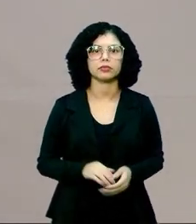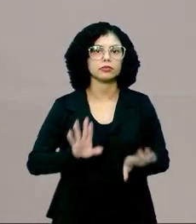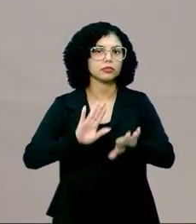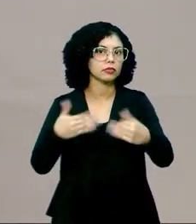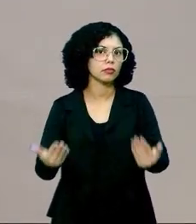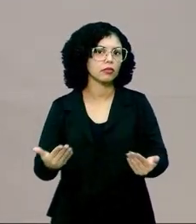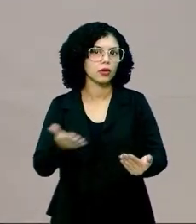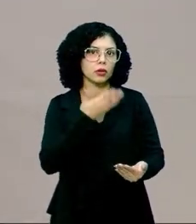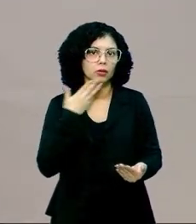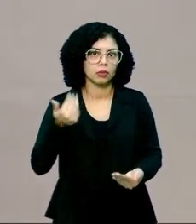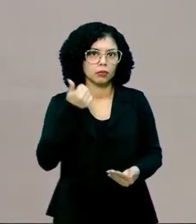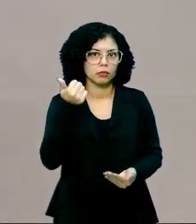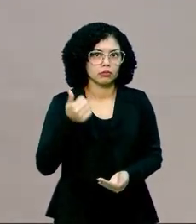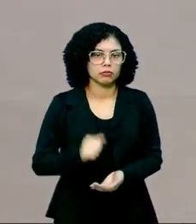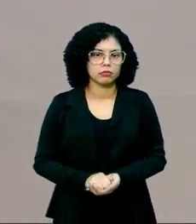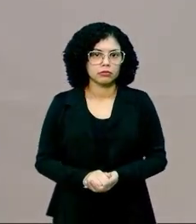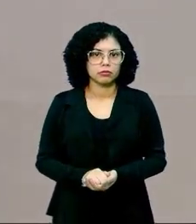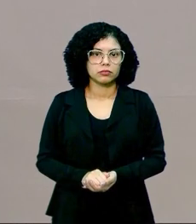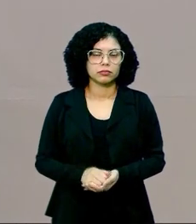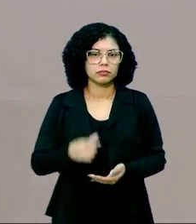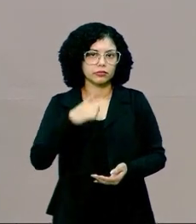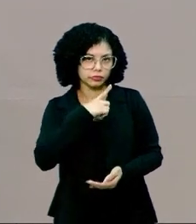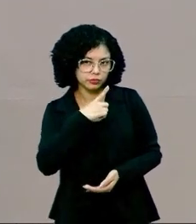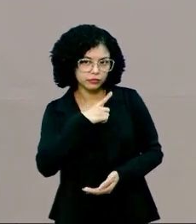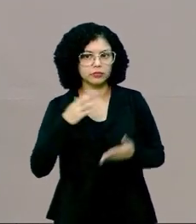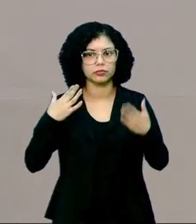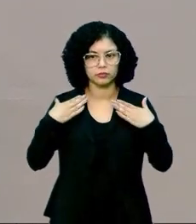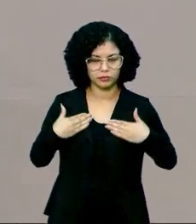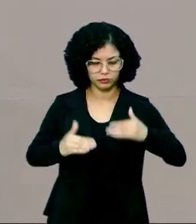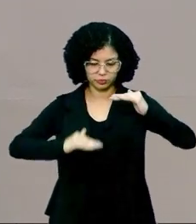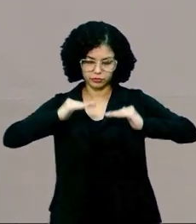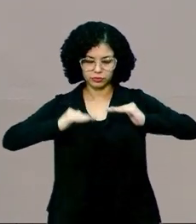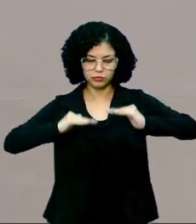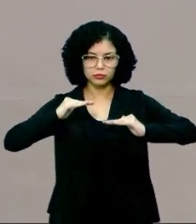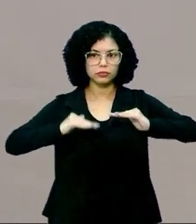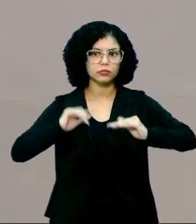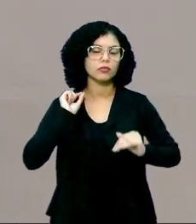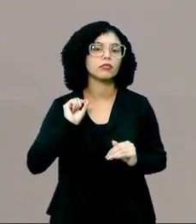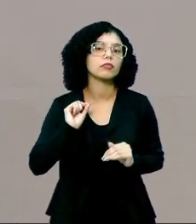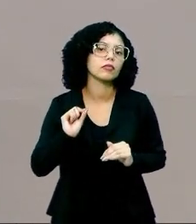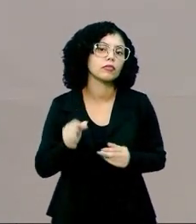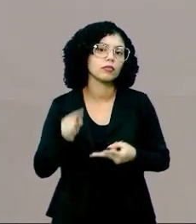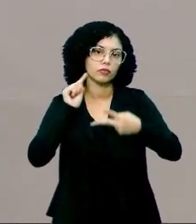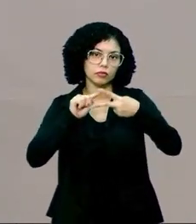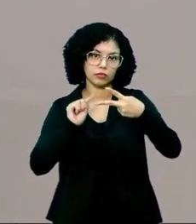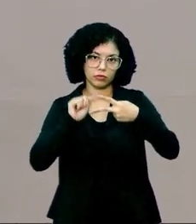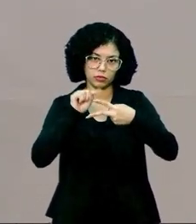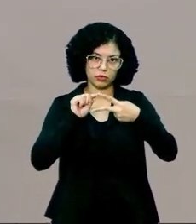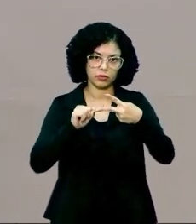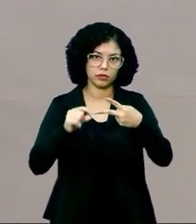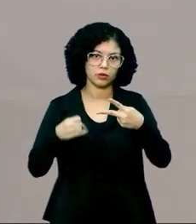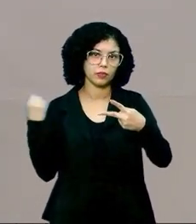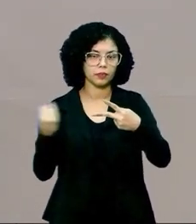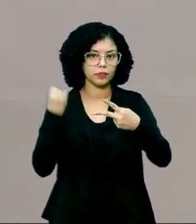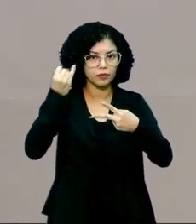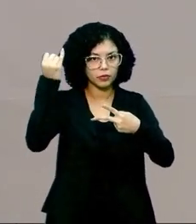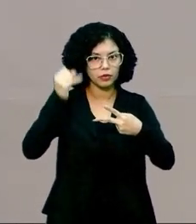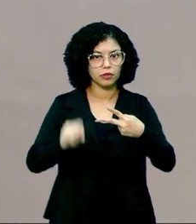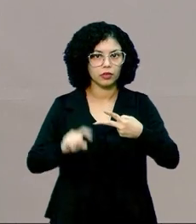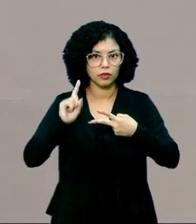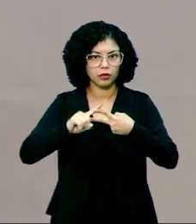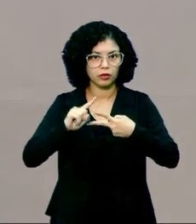qual é o mecanismo que o corpo, ele tenta nivelar esse nível de glicose? Pessoal, temos dois órgãos muito importantes.